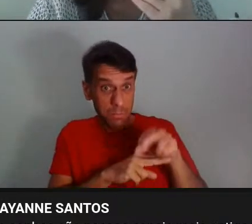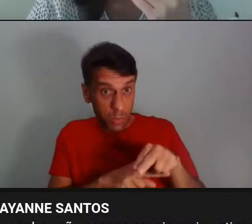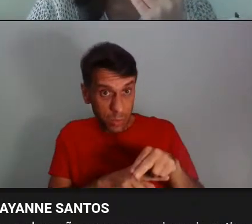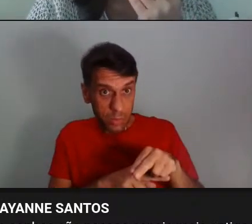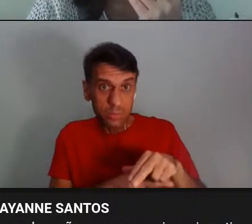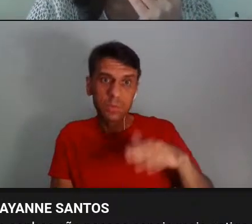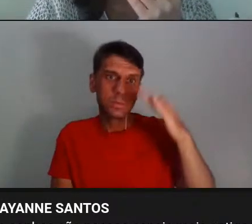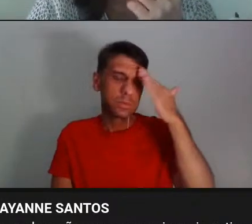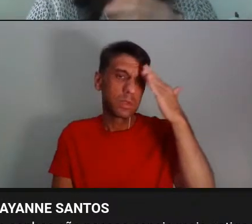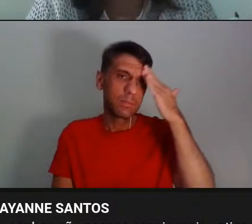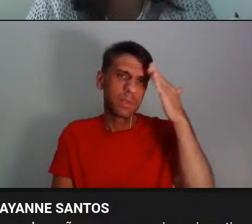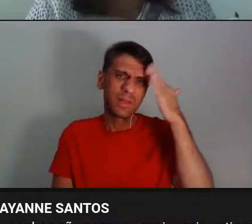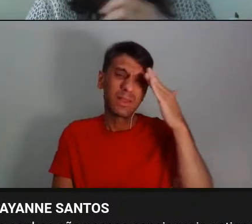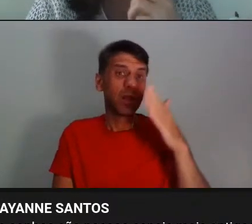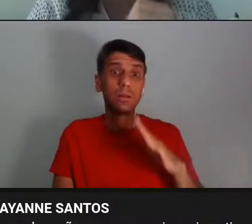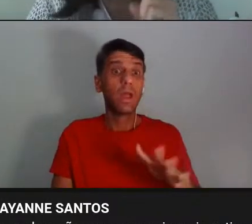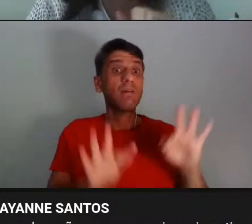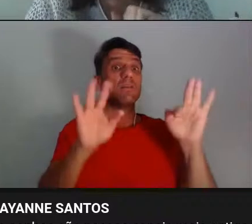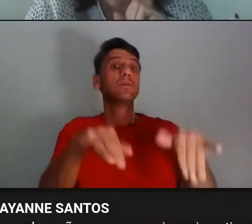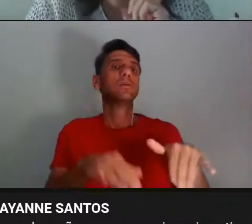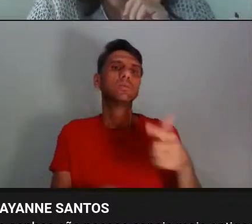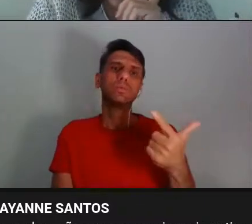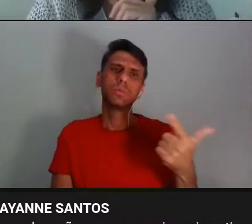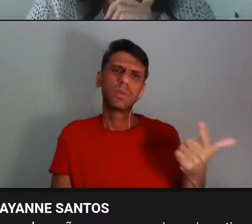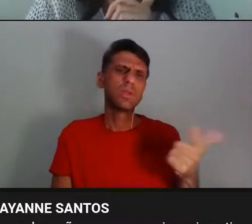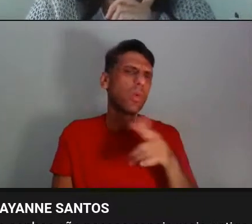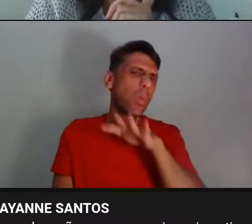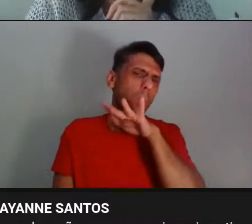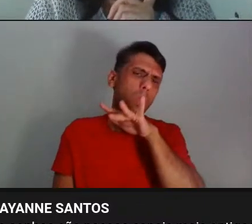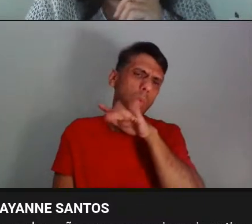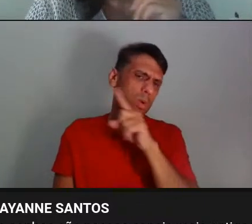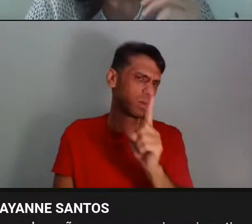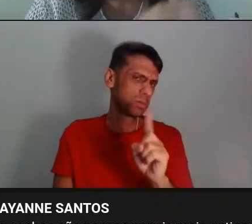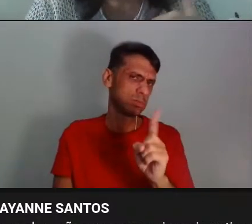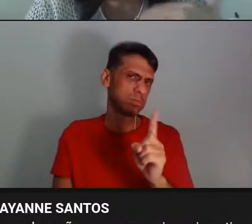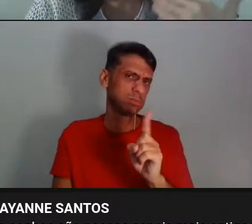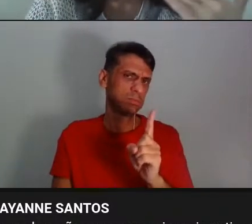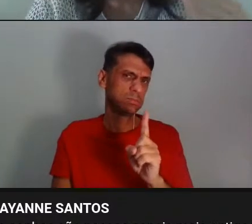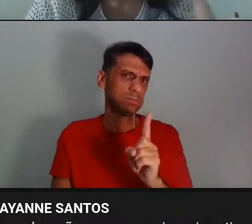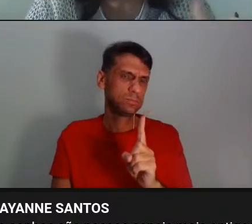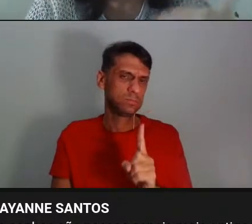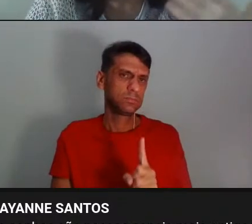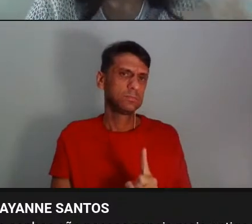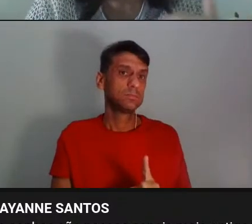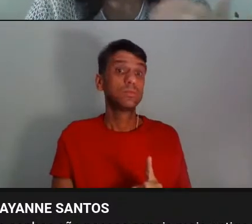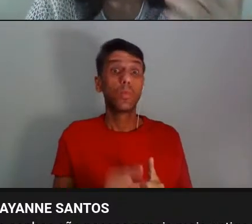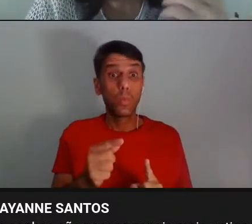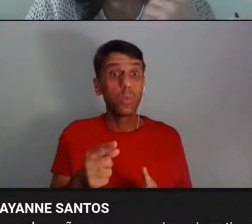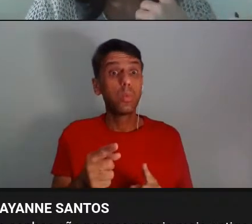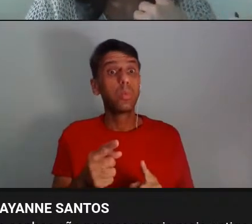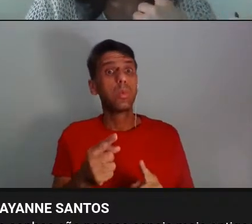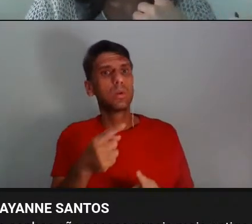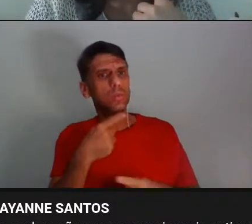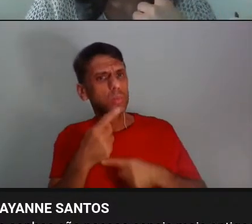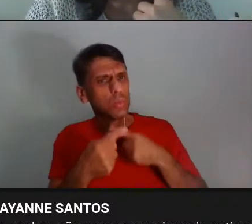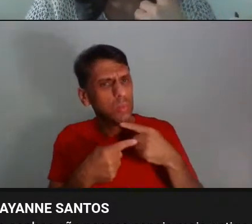saber que ela não sai. Mas isso não é ruim, gente. Só que assim, é um questionamento,